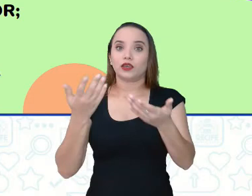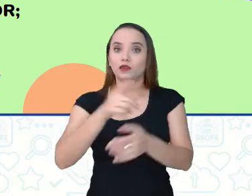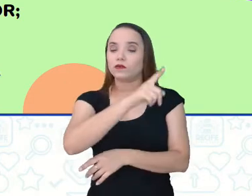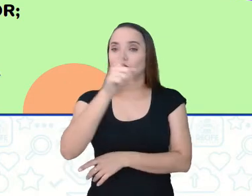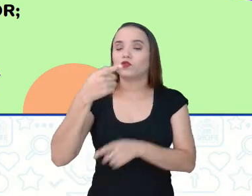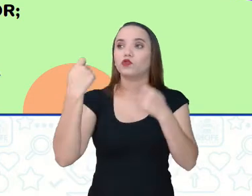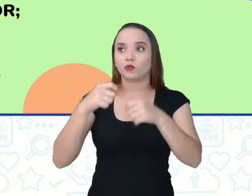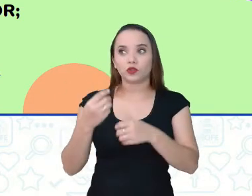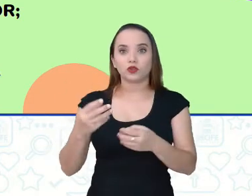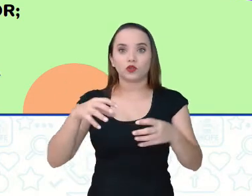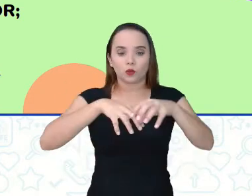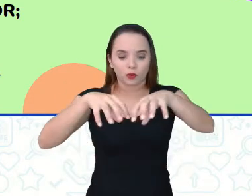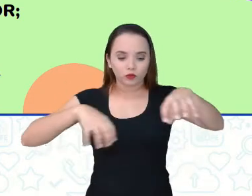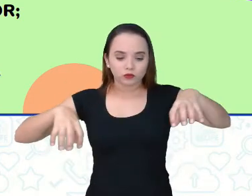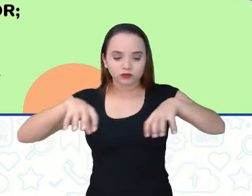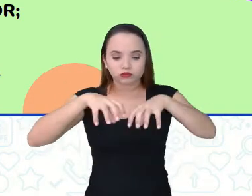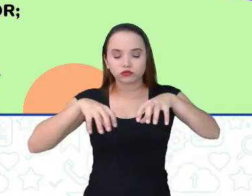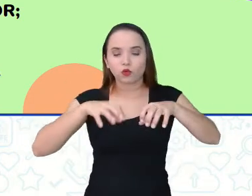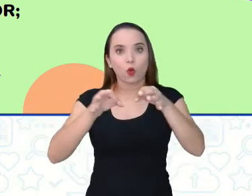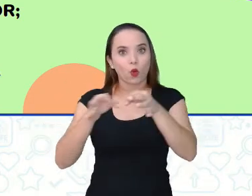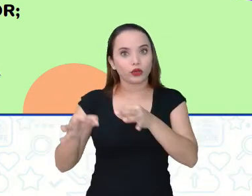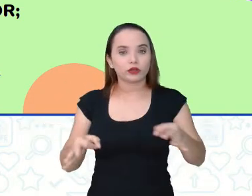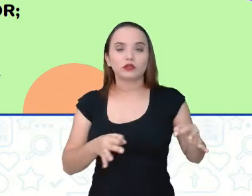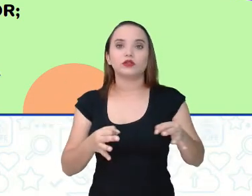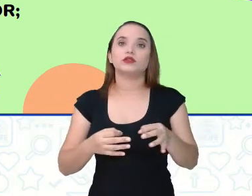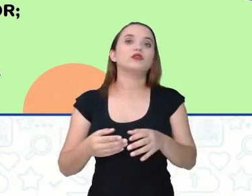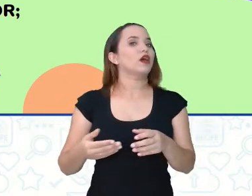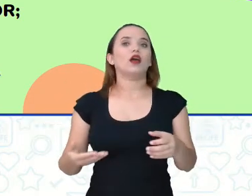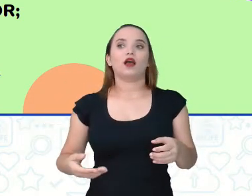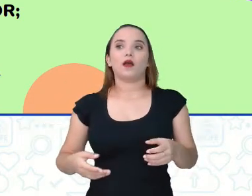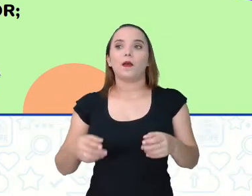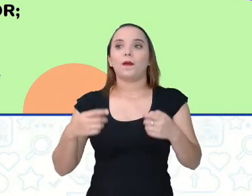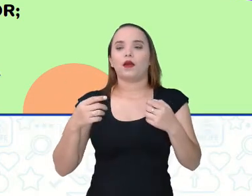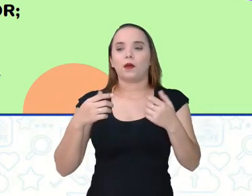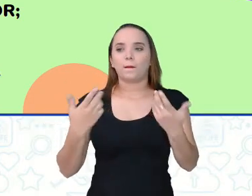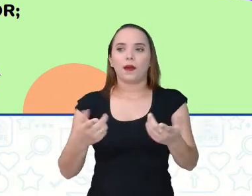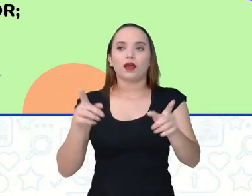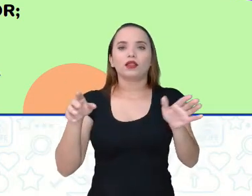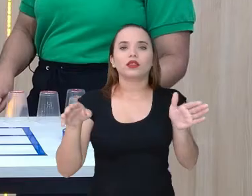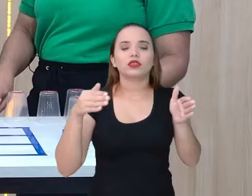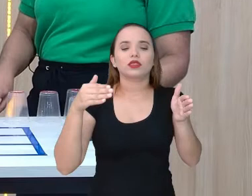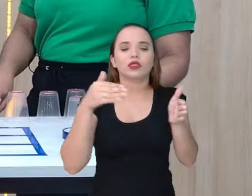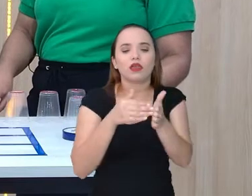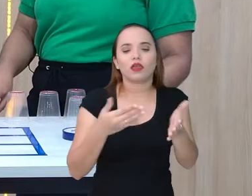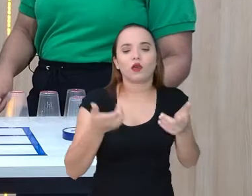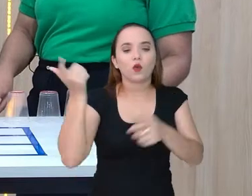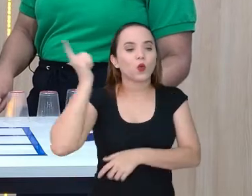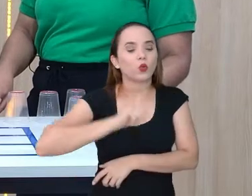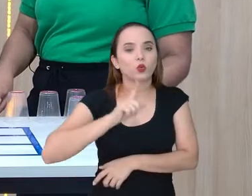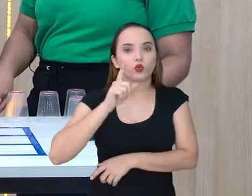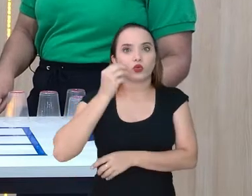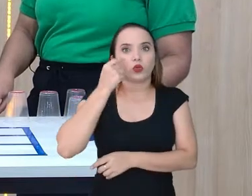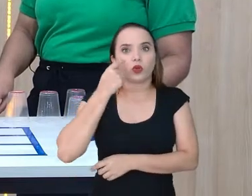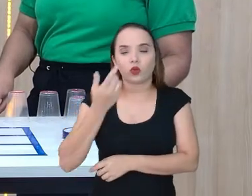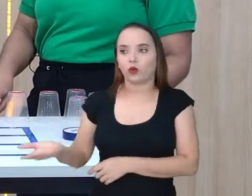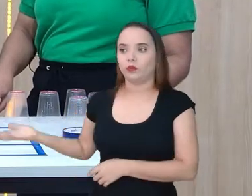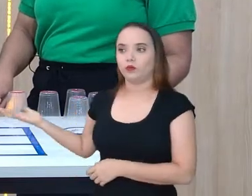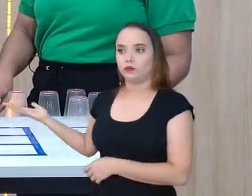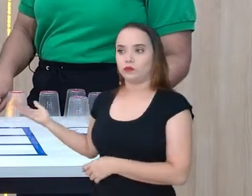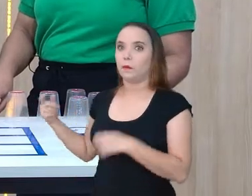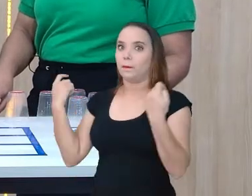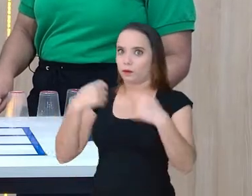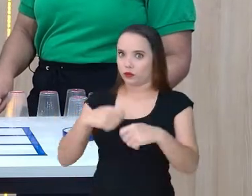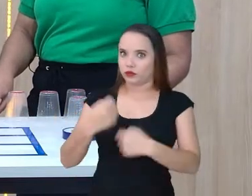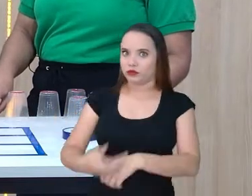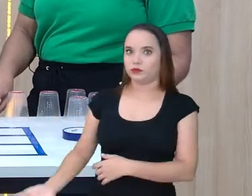colocar os copos na mesa e lançá-los até cair na posição correta. Ah, professor, mas que posição correta é essa? Os copos têm que ficar assim, ó.